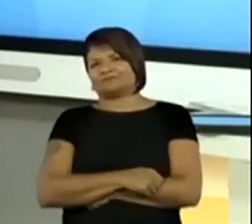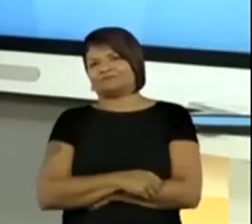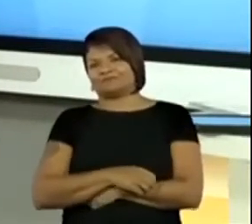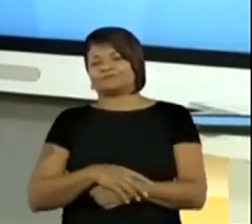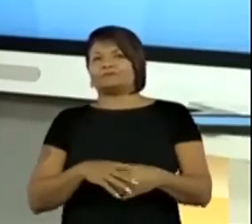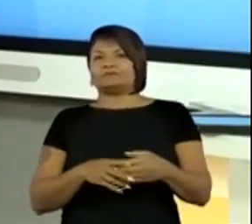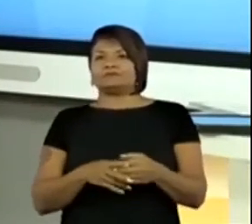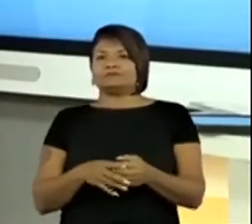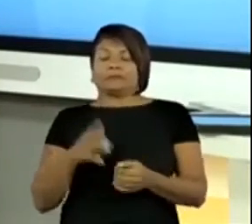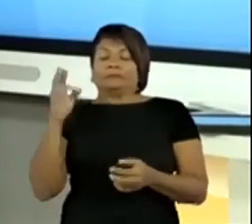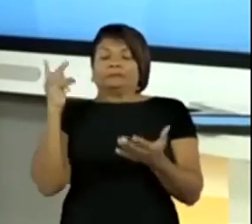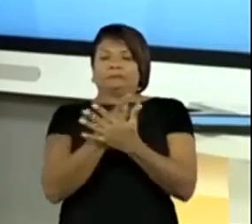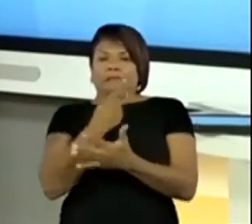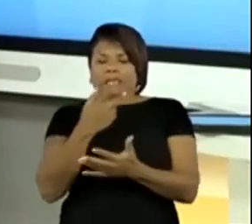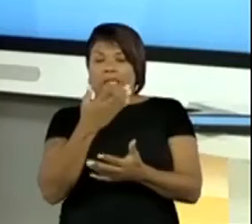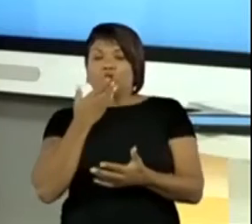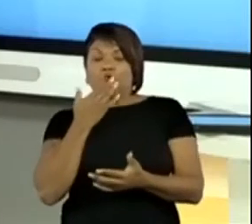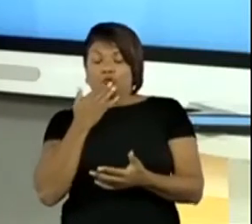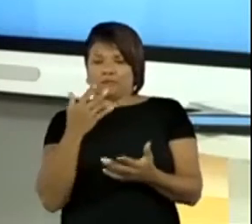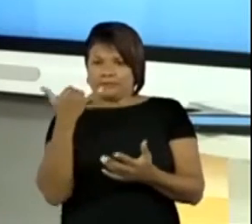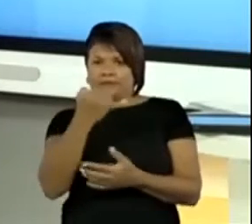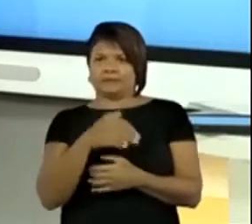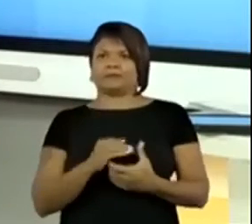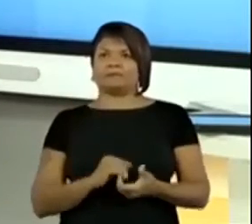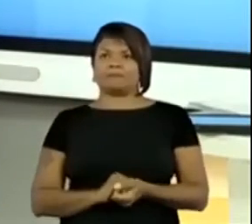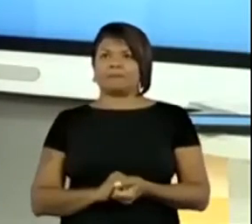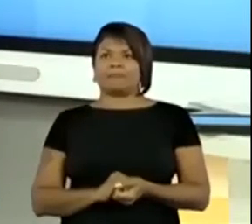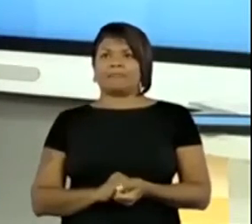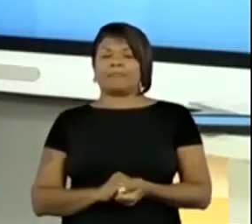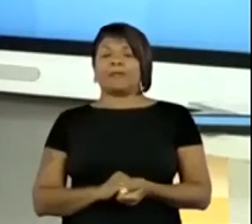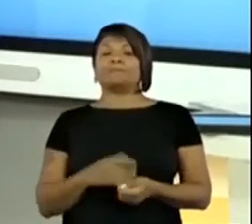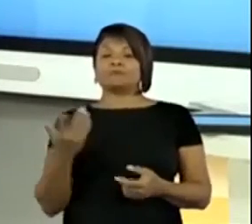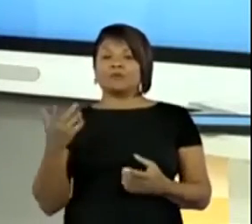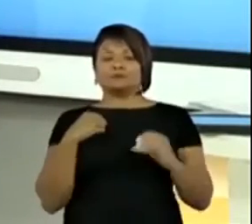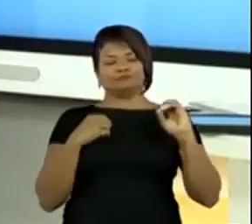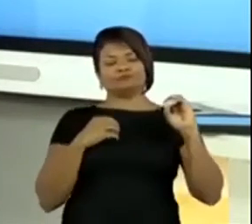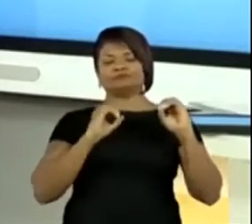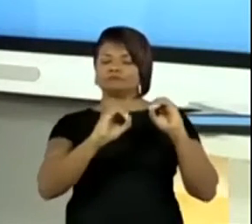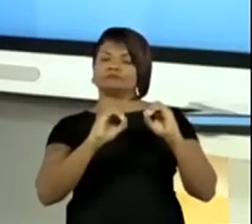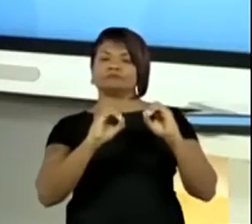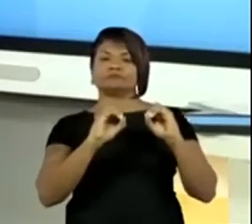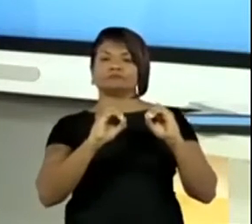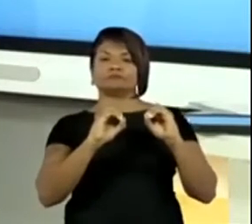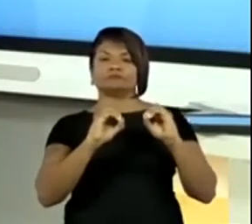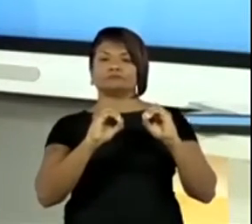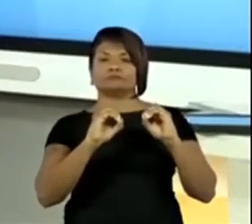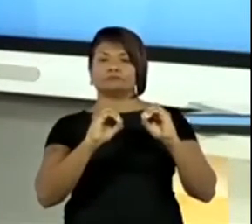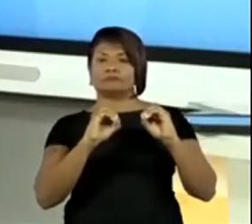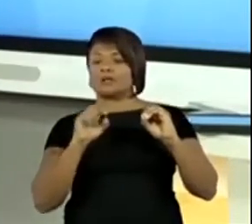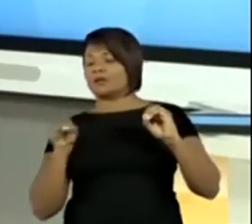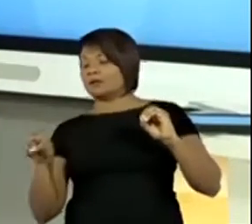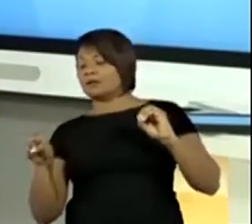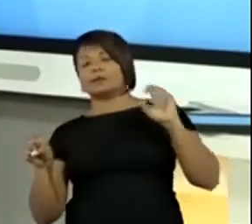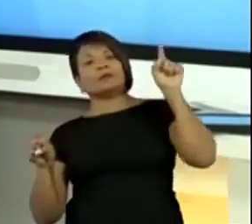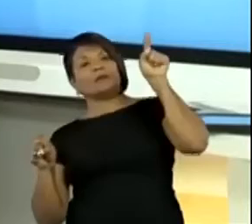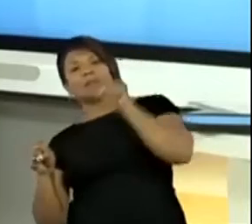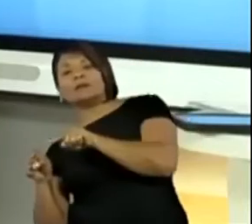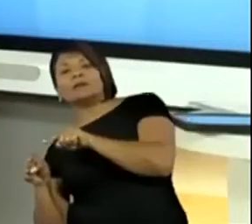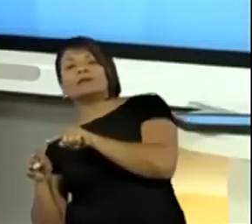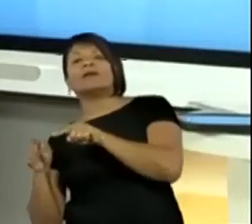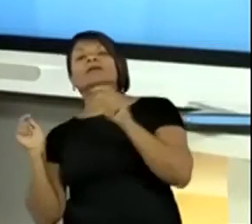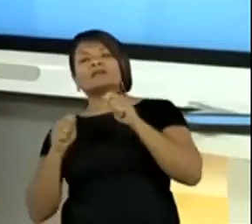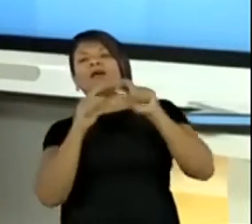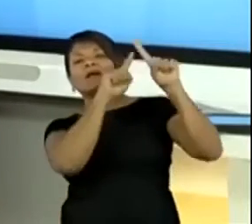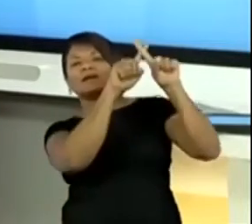caneta. Ele escolheu aqui. Aí, eu vou fazer o quê? Eu vou fazer a velha. Olha